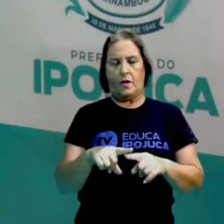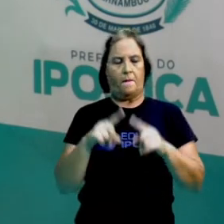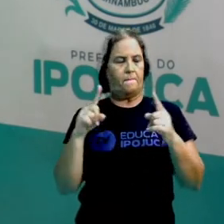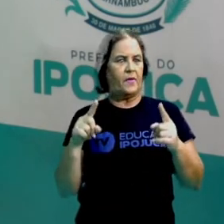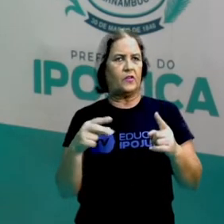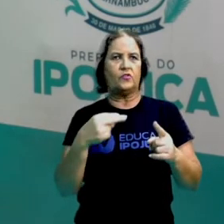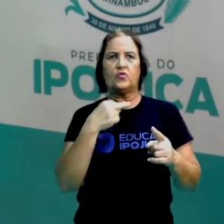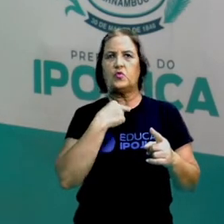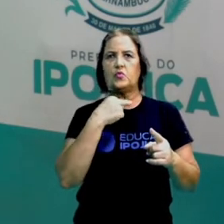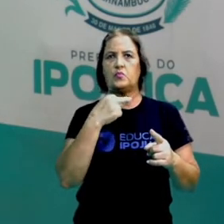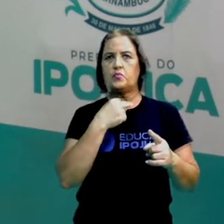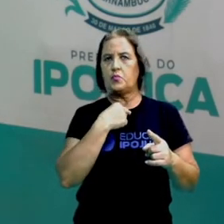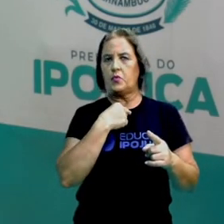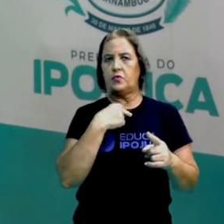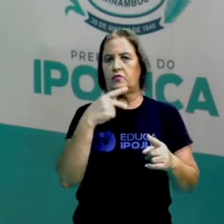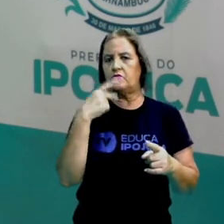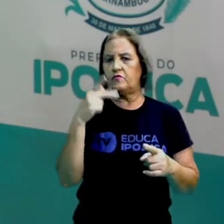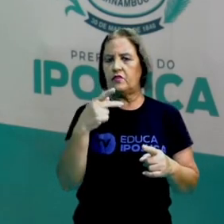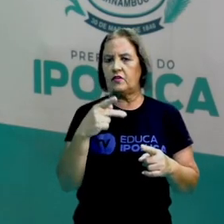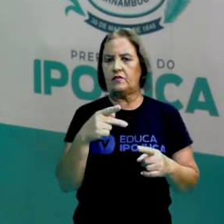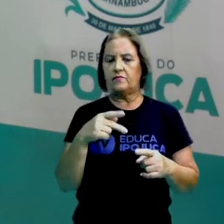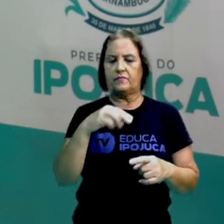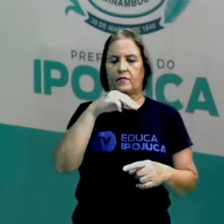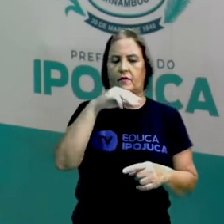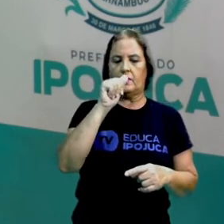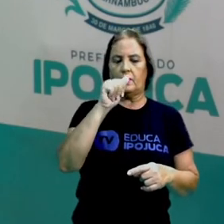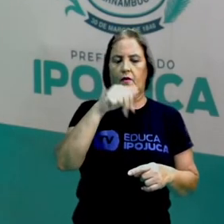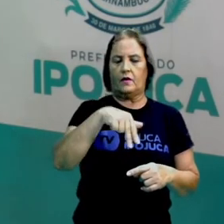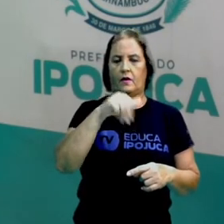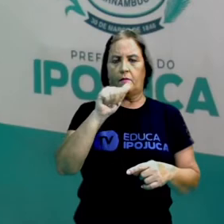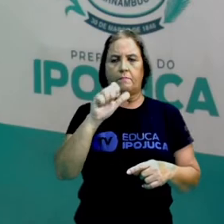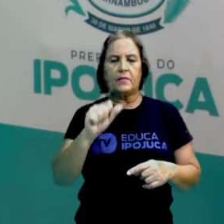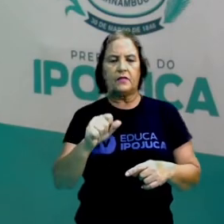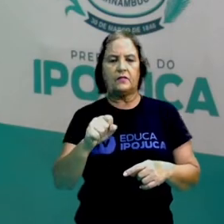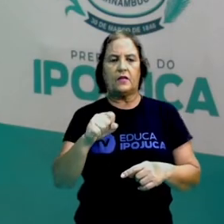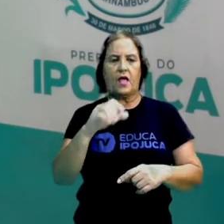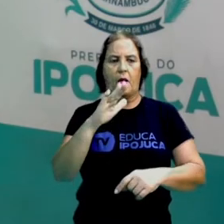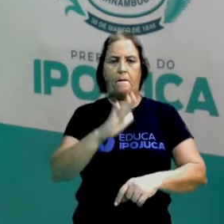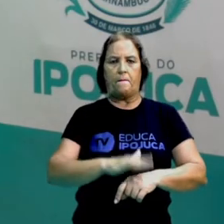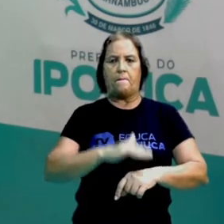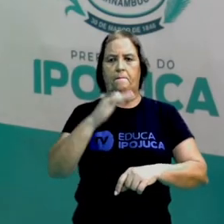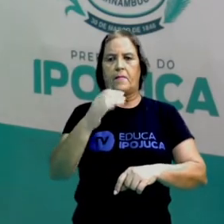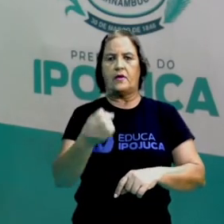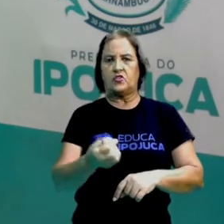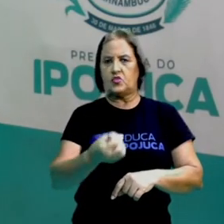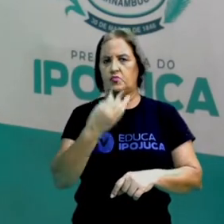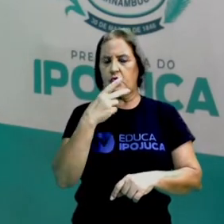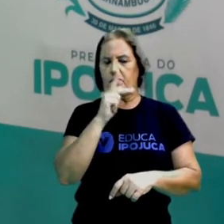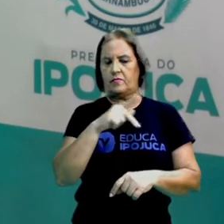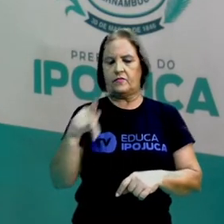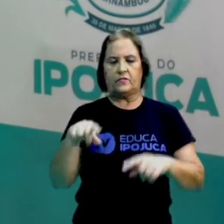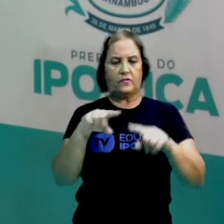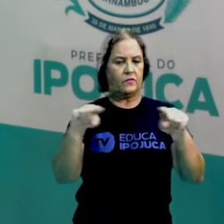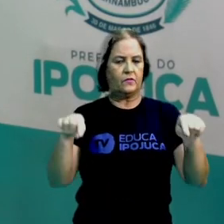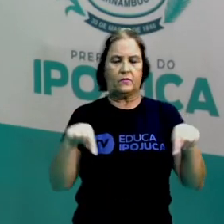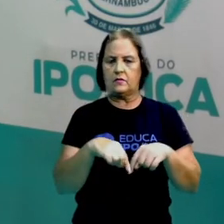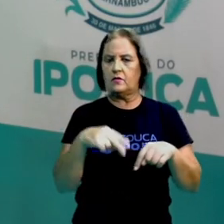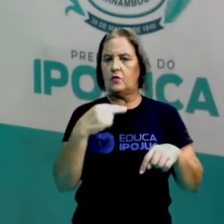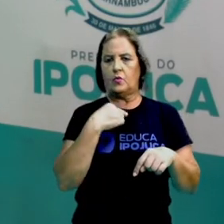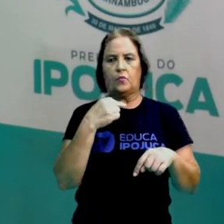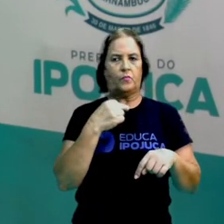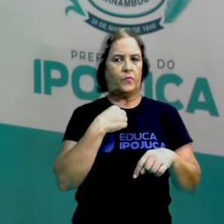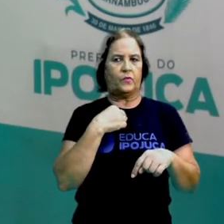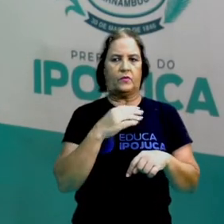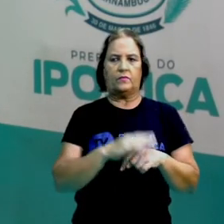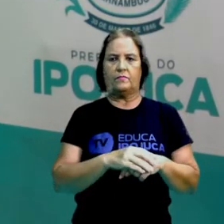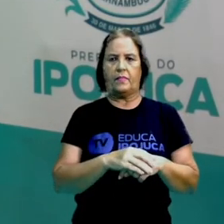professora da sala. Não existe isso em português. Então, em inglês é a mesma coisa. Tá bom? Lembra aquela coisa de melhor, mais